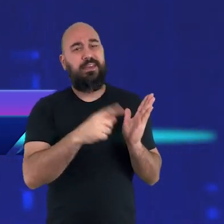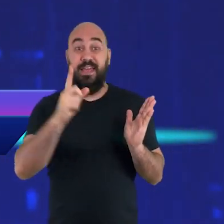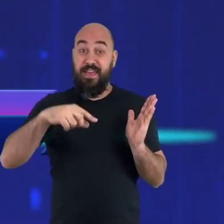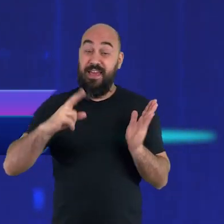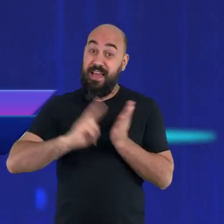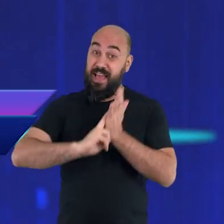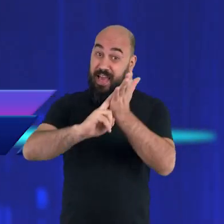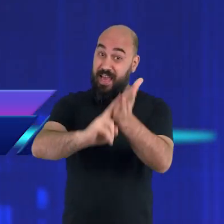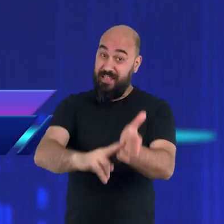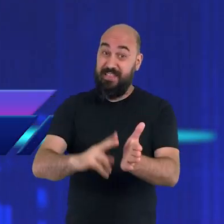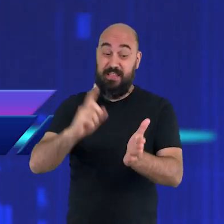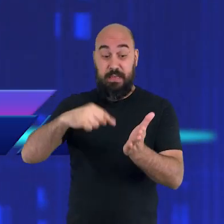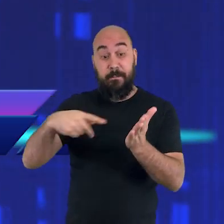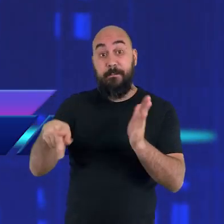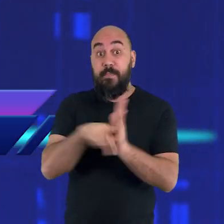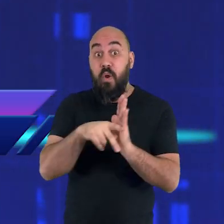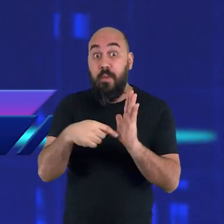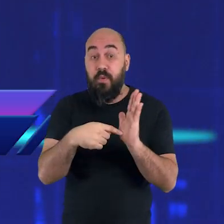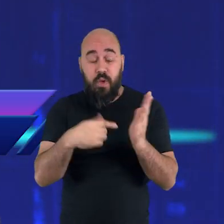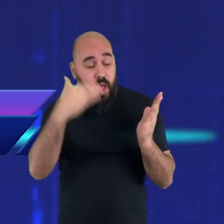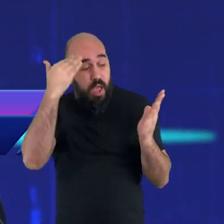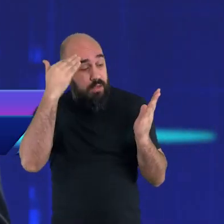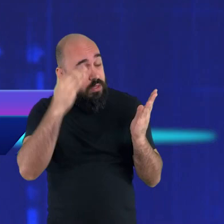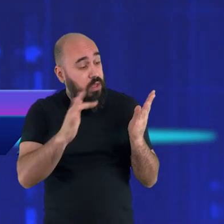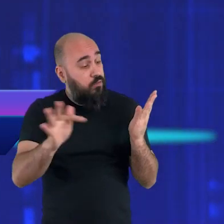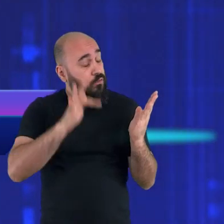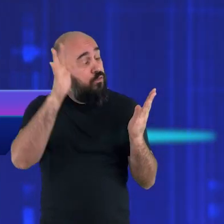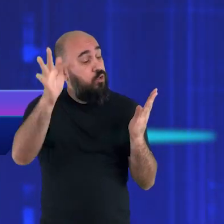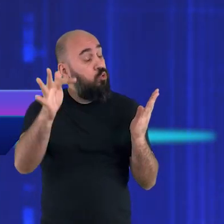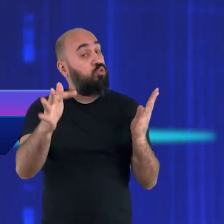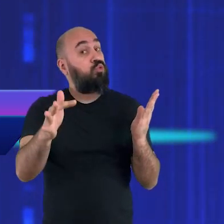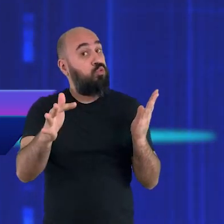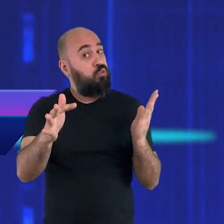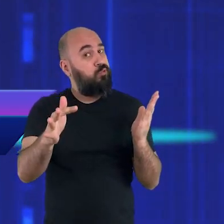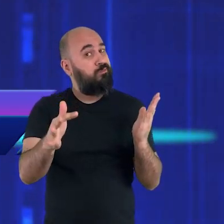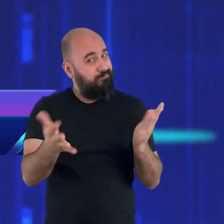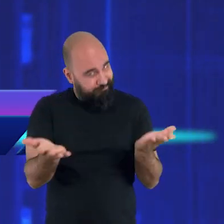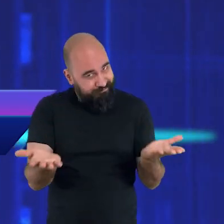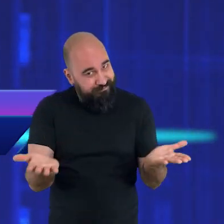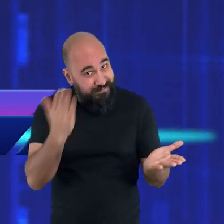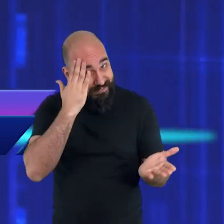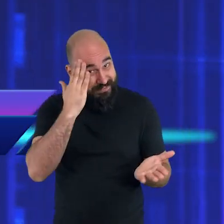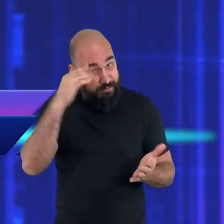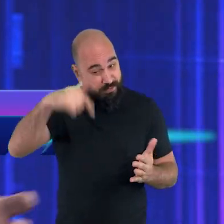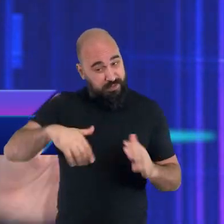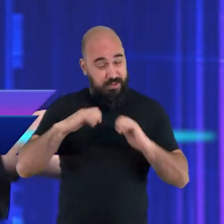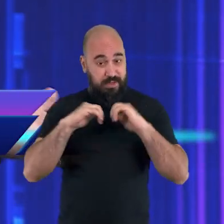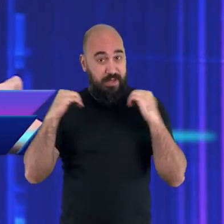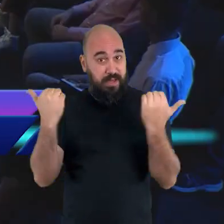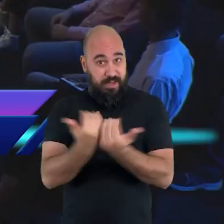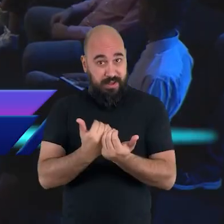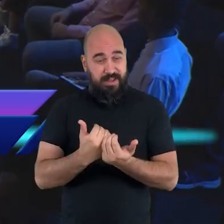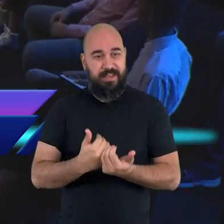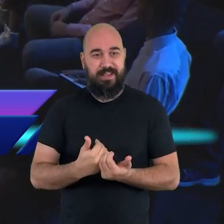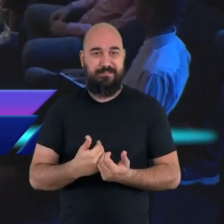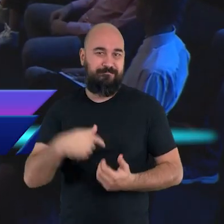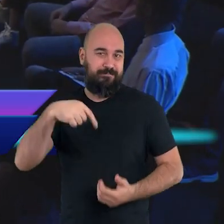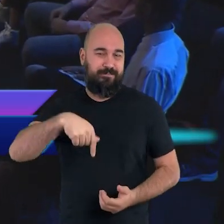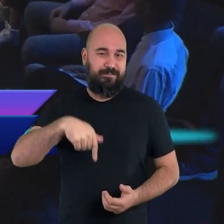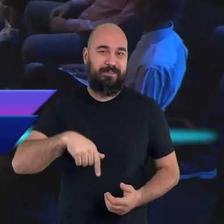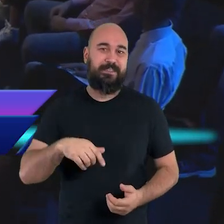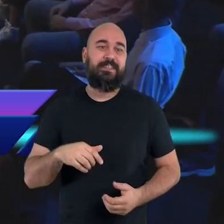para sabermos tudo aquilo que ainda virá. E como você sabe, aqui no Arena do Futuro eu nunca estou sozinho, estou acompanhando de